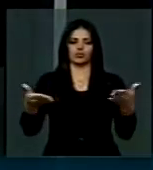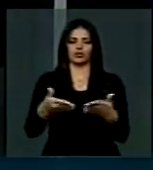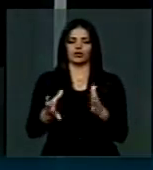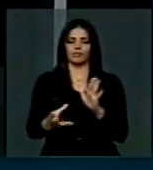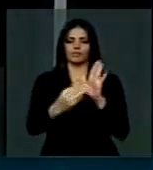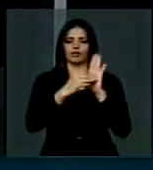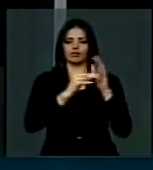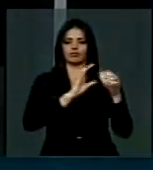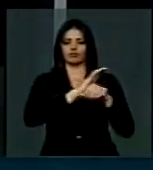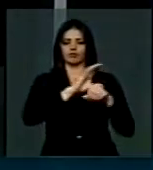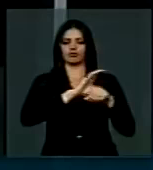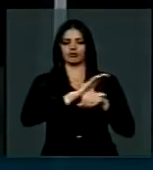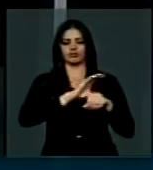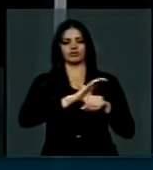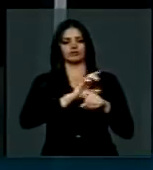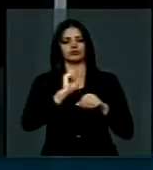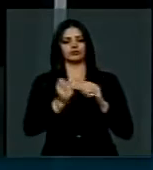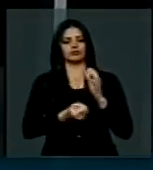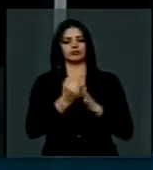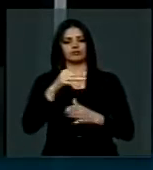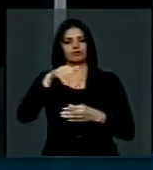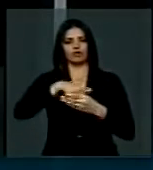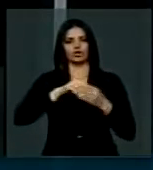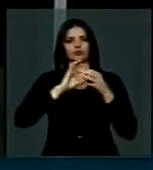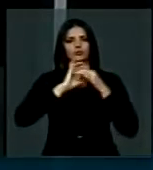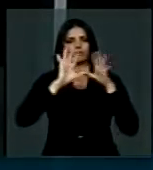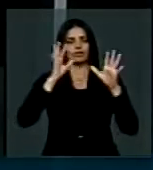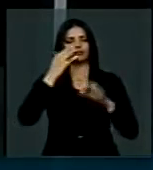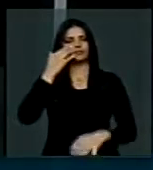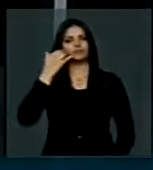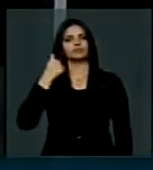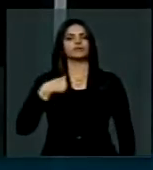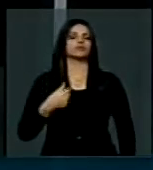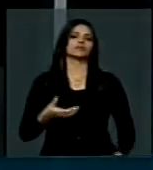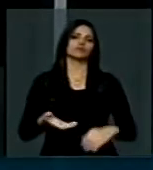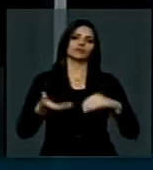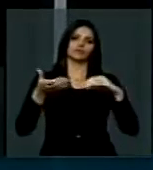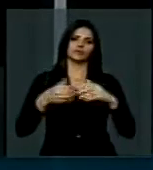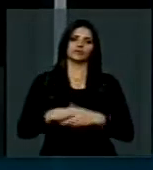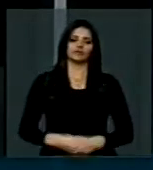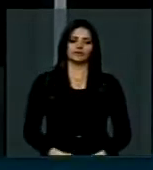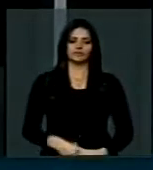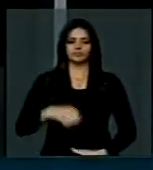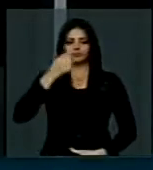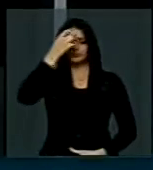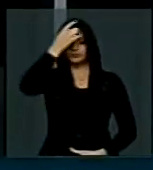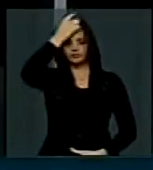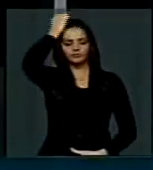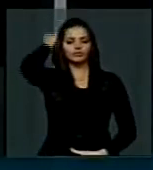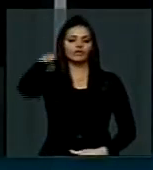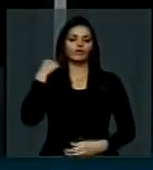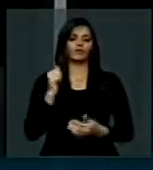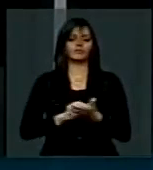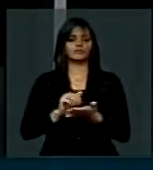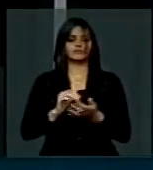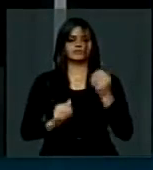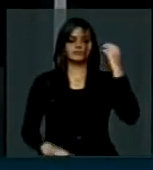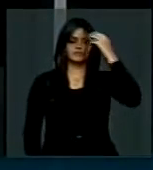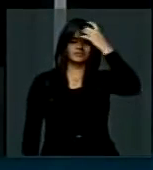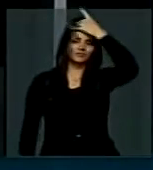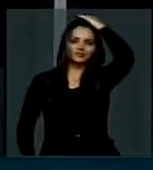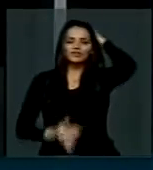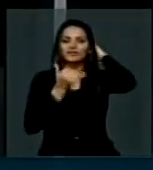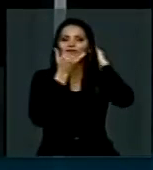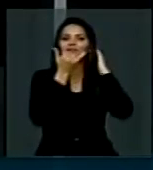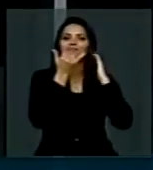emenda constitucional que institui o voto aberto no Congresso Nacional, promulgada no Senado da República,